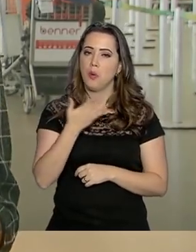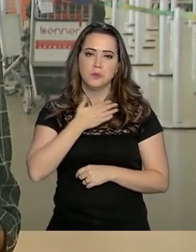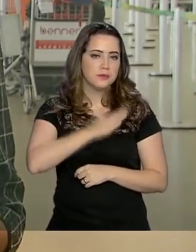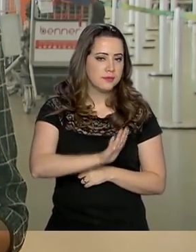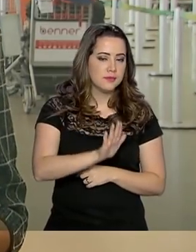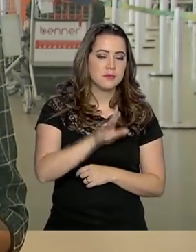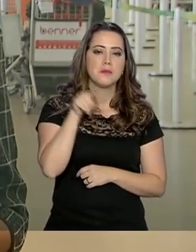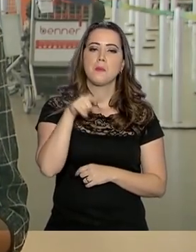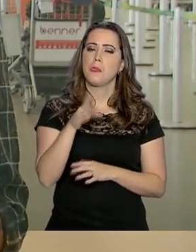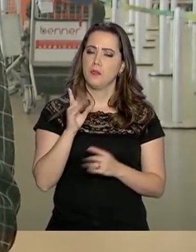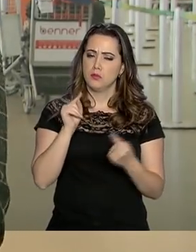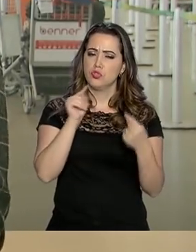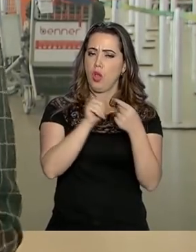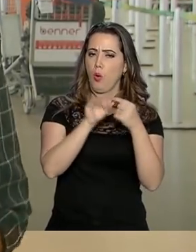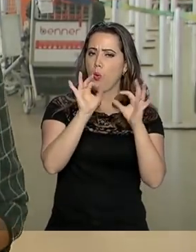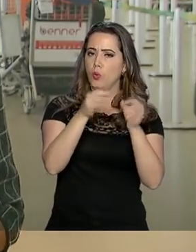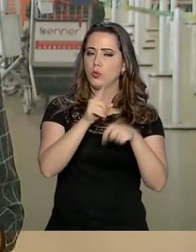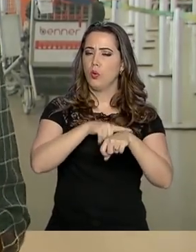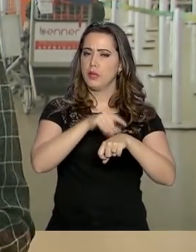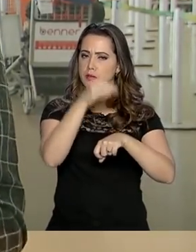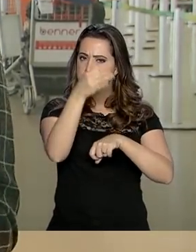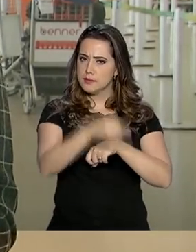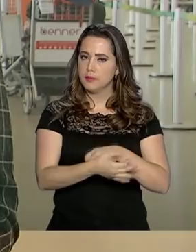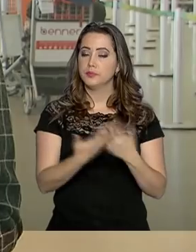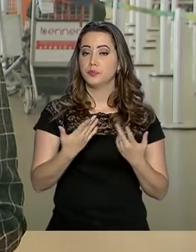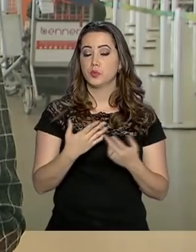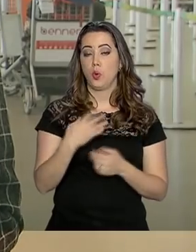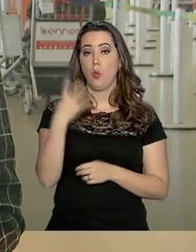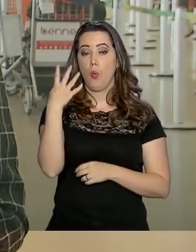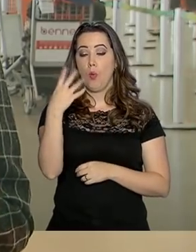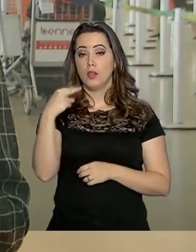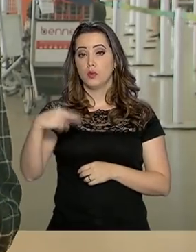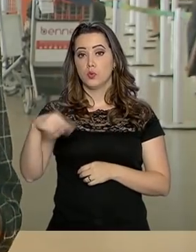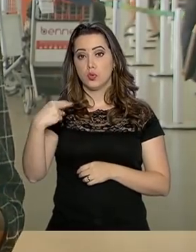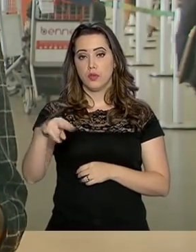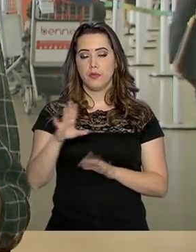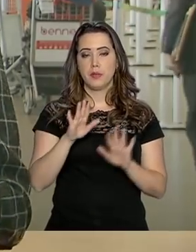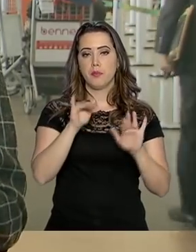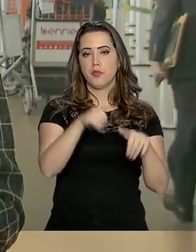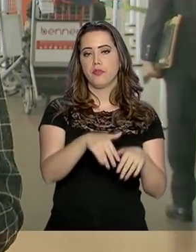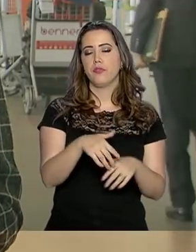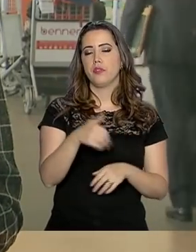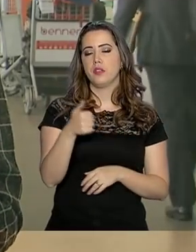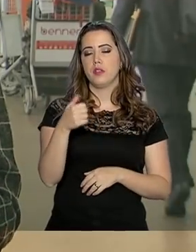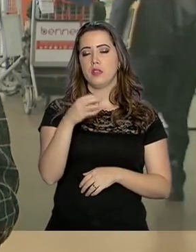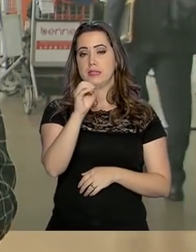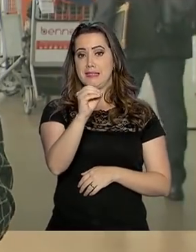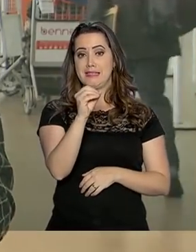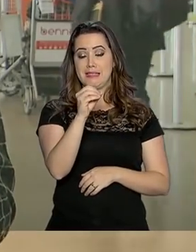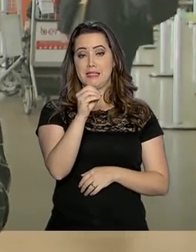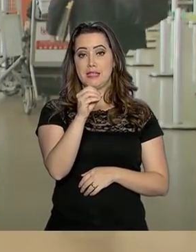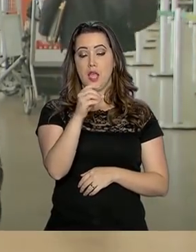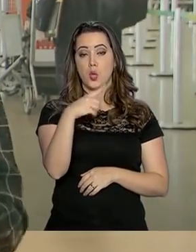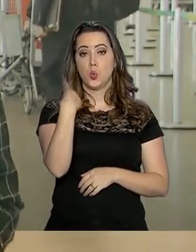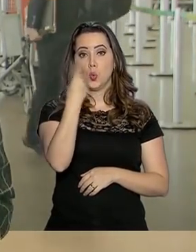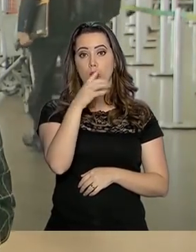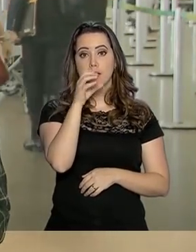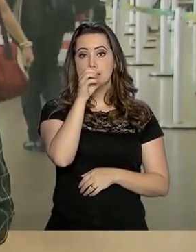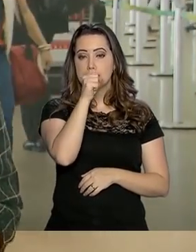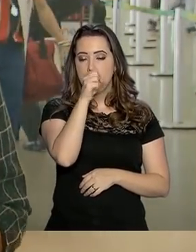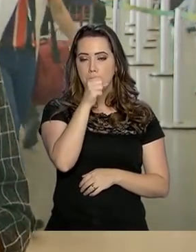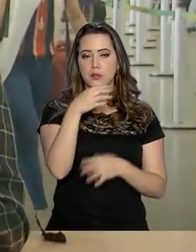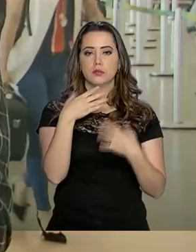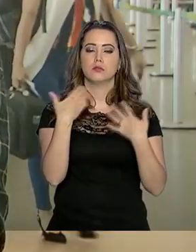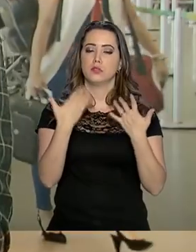aos ponteiros adiantados. O horário de verão começou em 4 de novembro e termina a meia-noite deste sábado. Então,